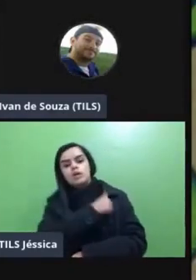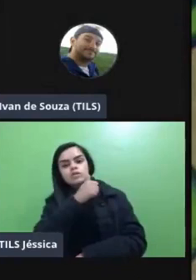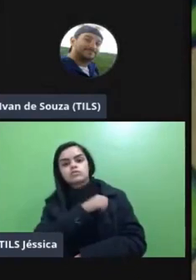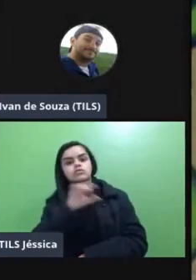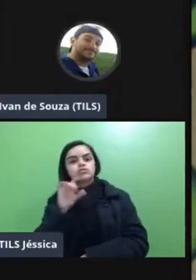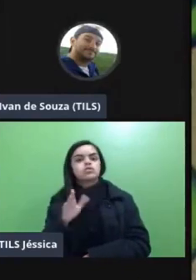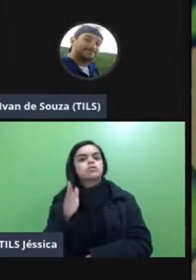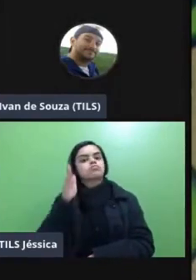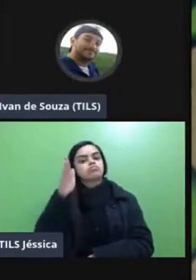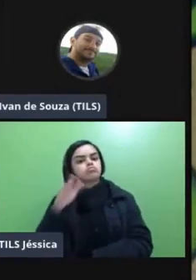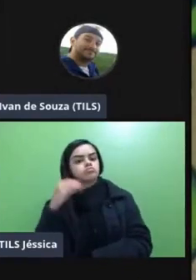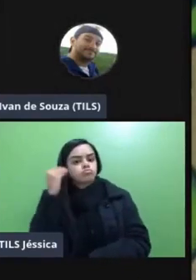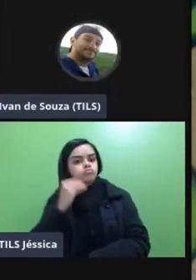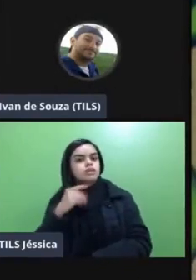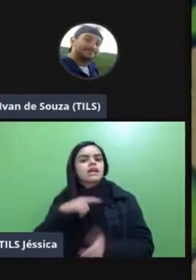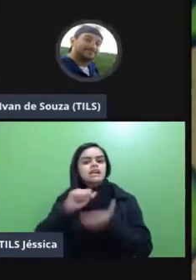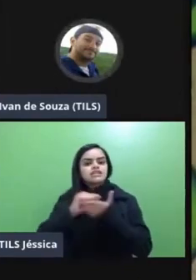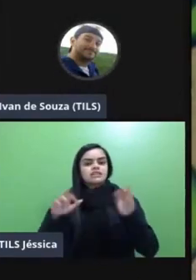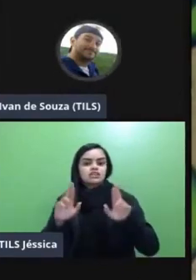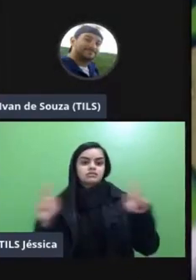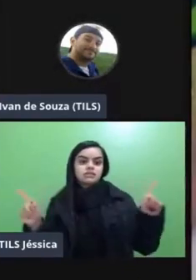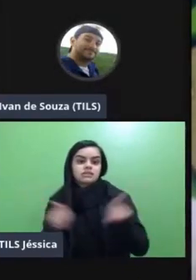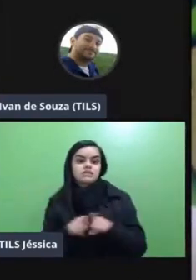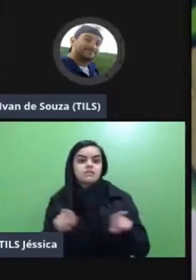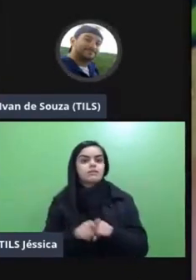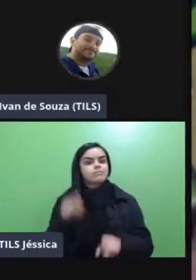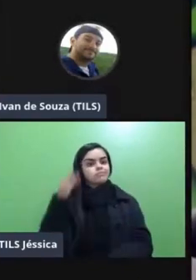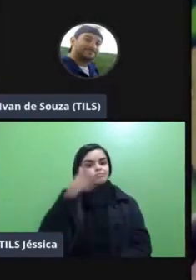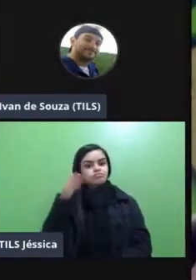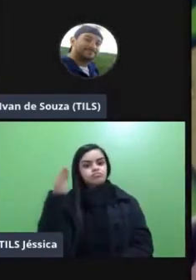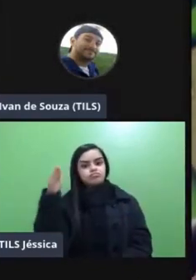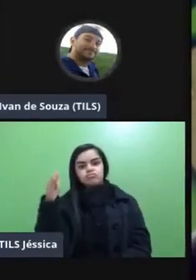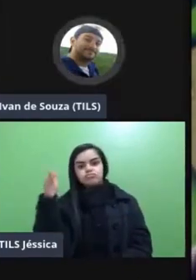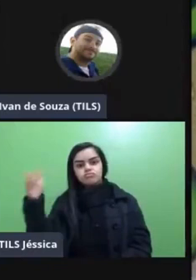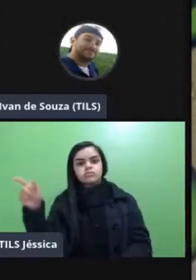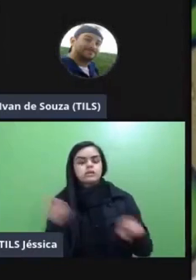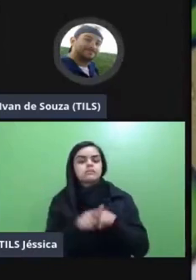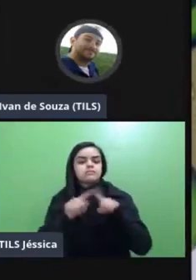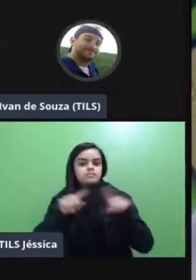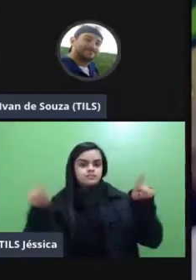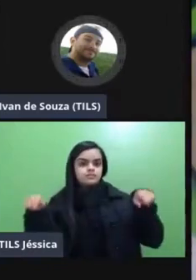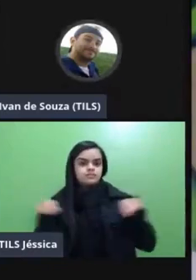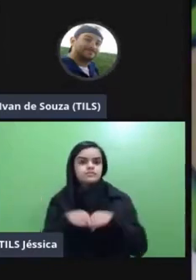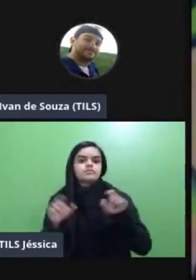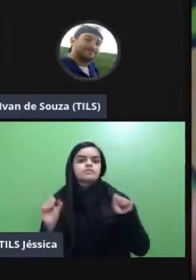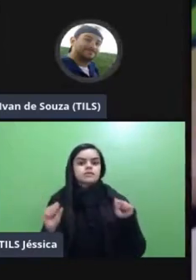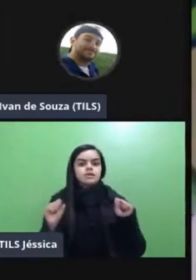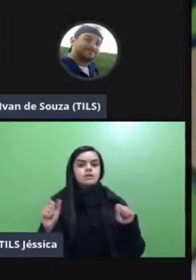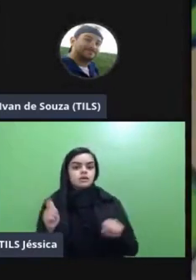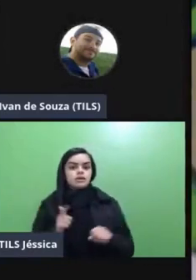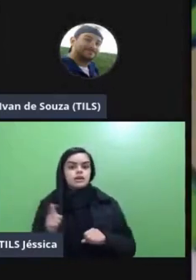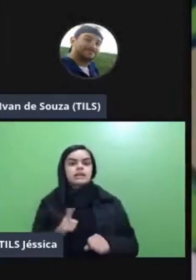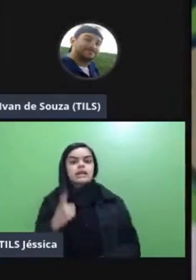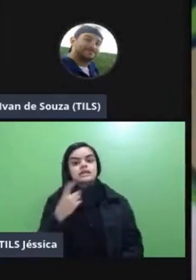estações vão ter atividades diferenciadas em cada estação eu vou projetar essas estações na minha sala de aula pode ser uma sala de aula que tenha lá 100